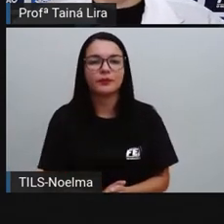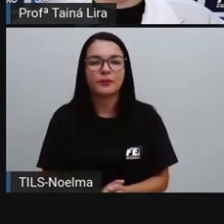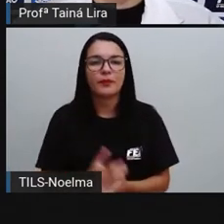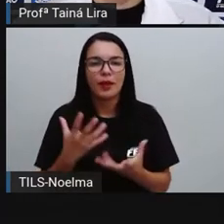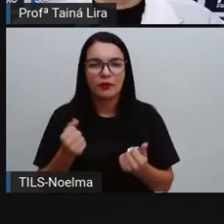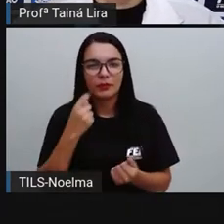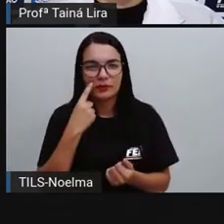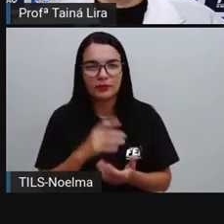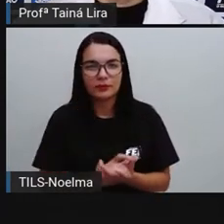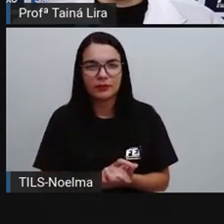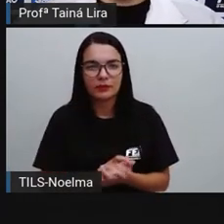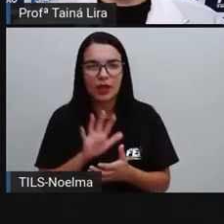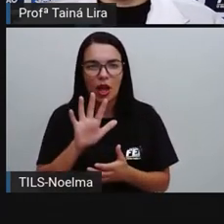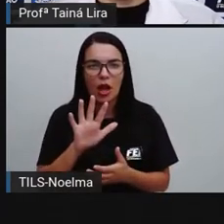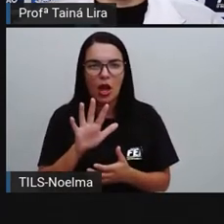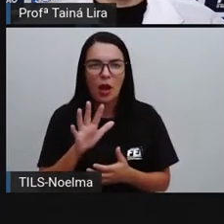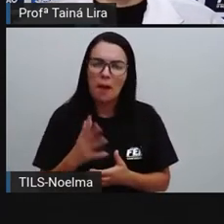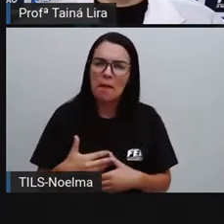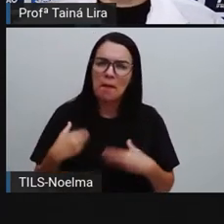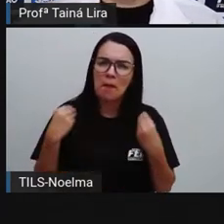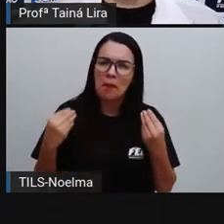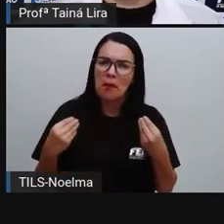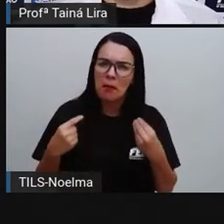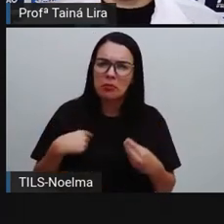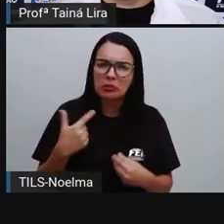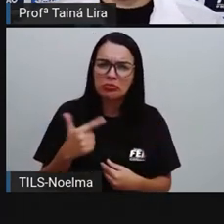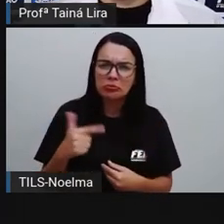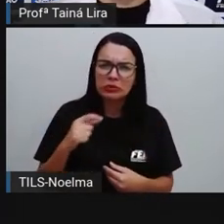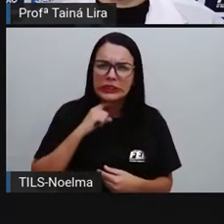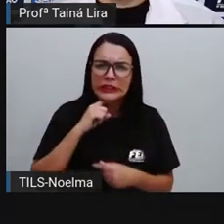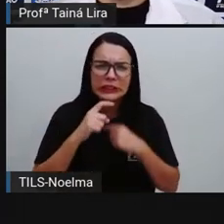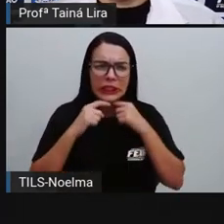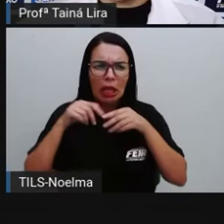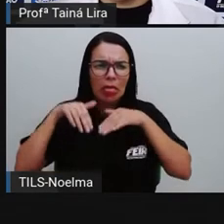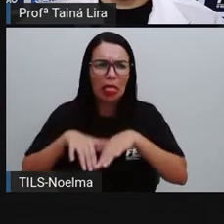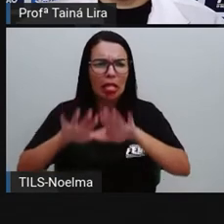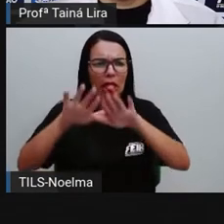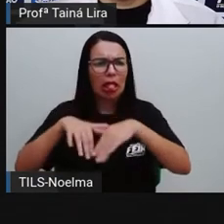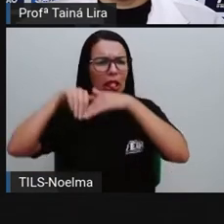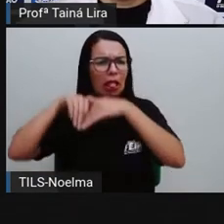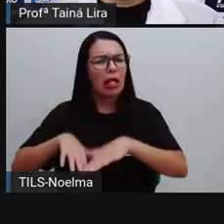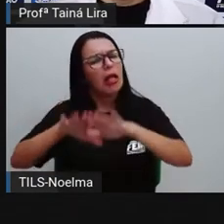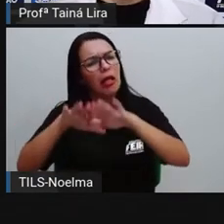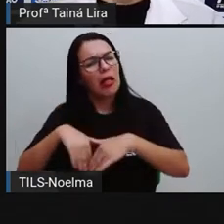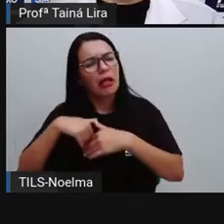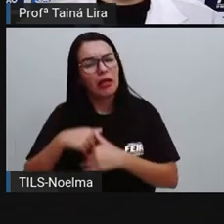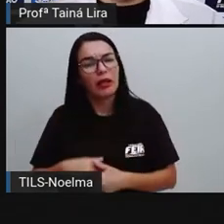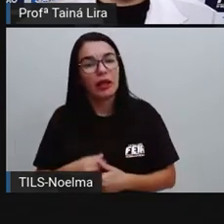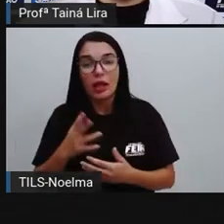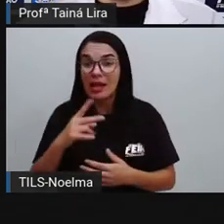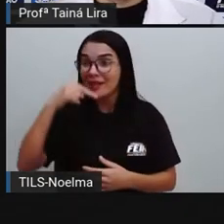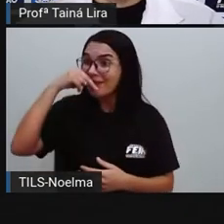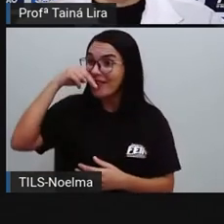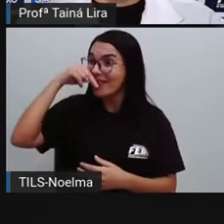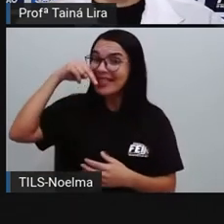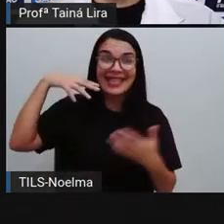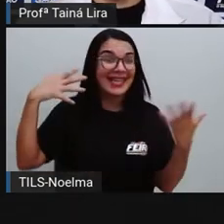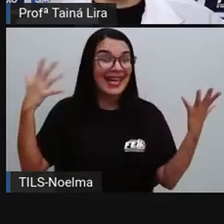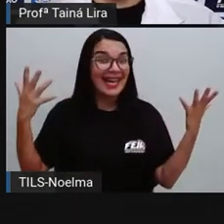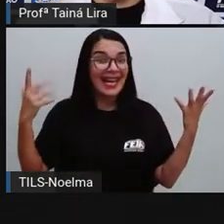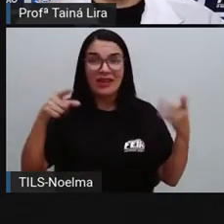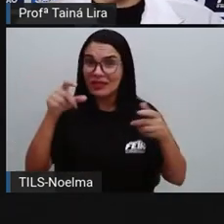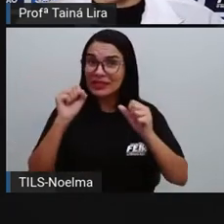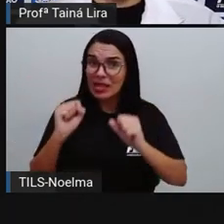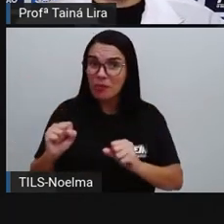Então, vamos ver. Bolas, não tem ninguém para mim pular? Mônica, você